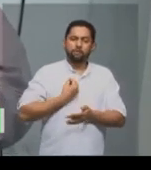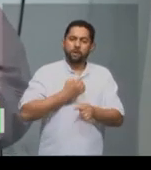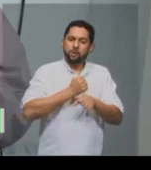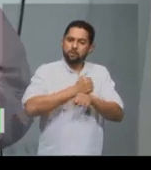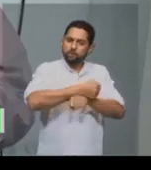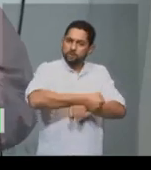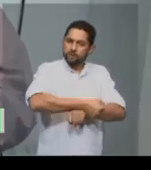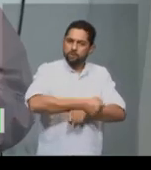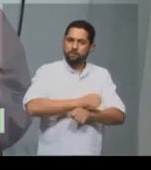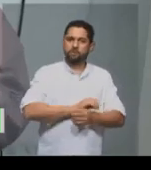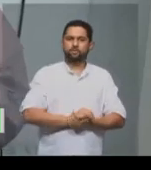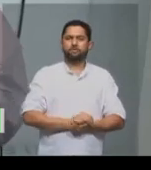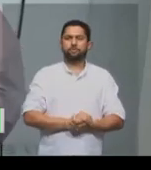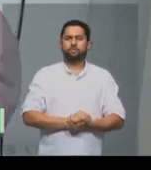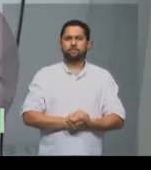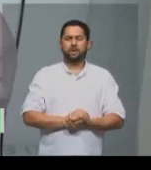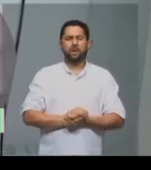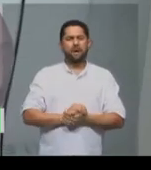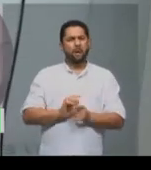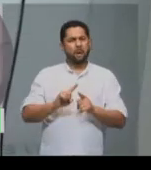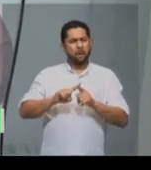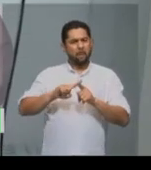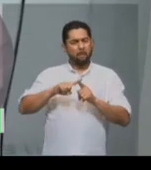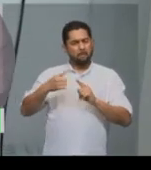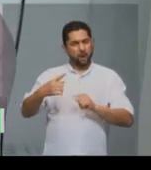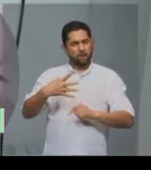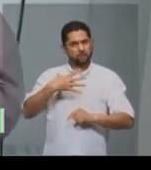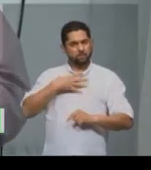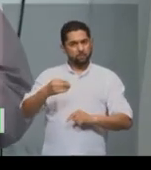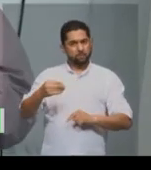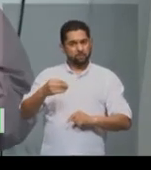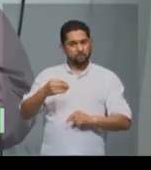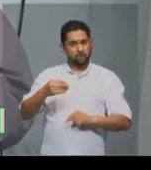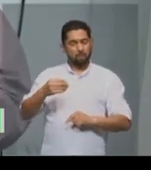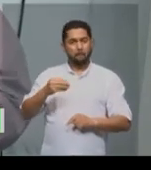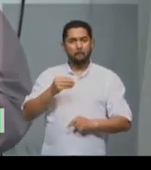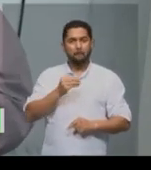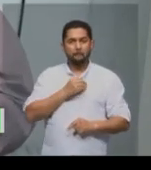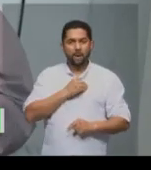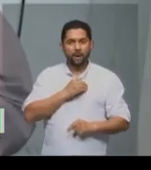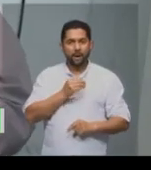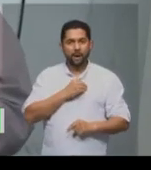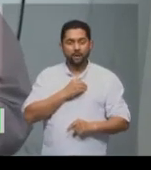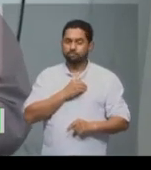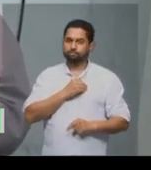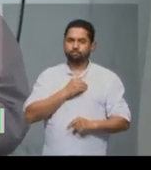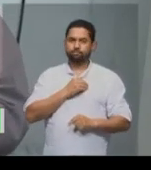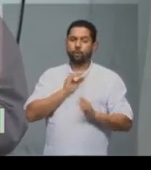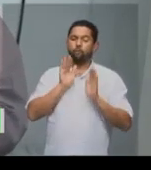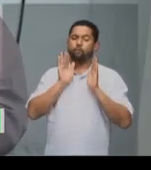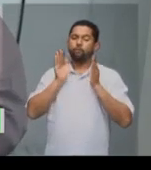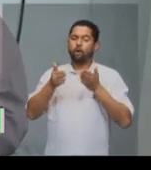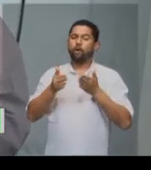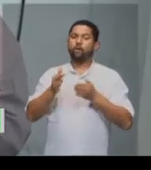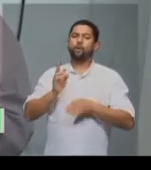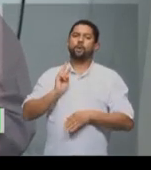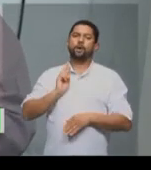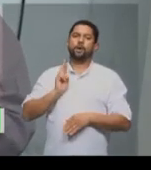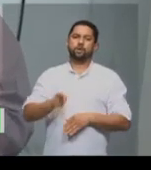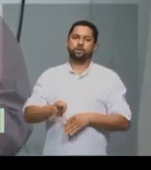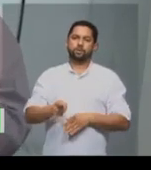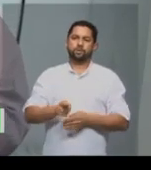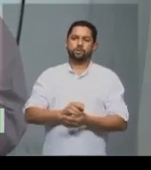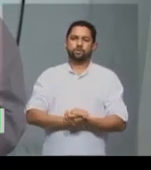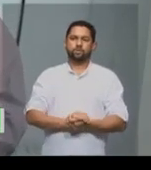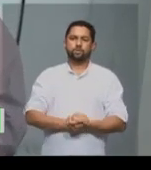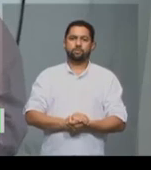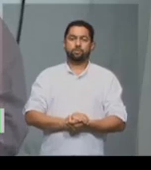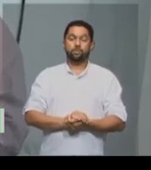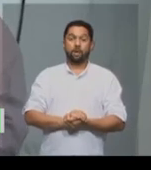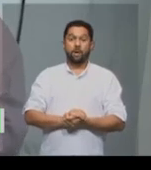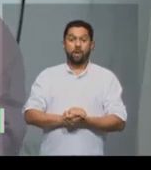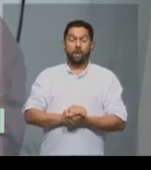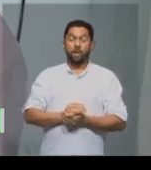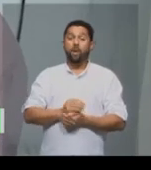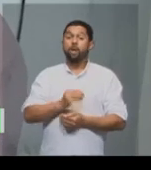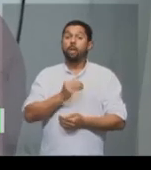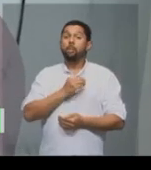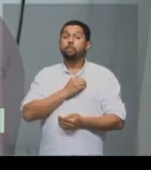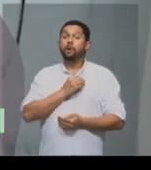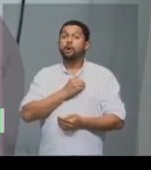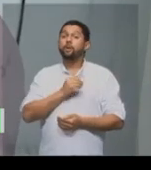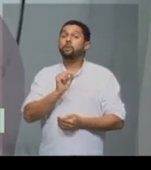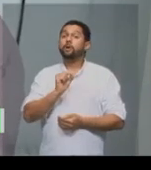cometer suicídio não é pecado? Aí uma questão religiosa é pecado somente na ótica